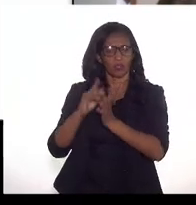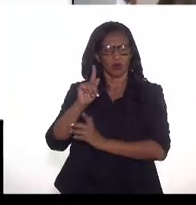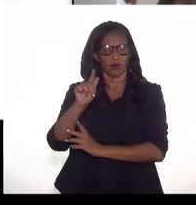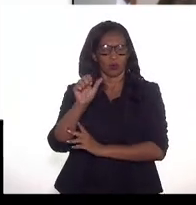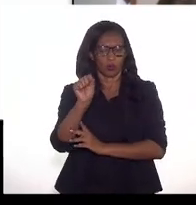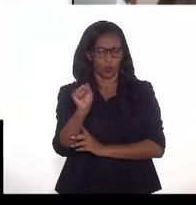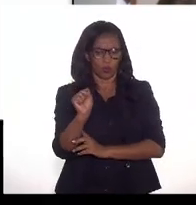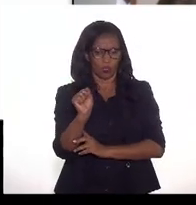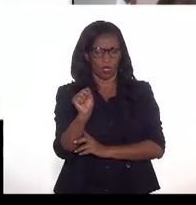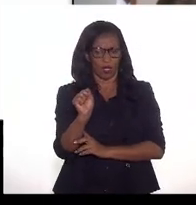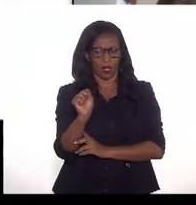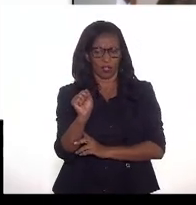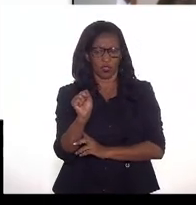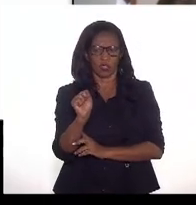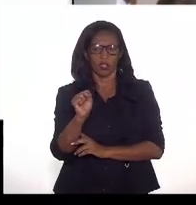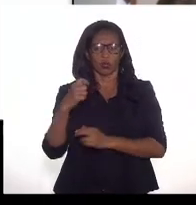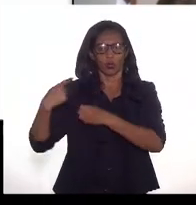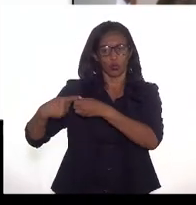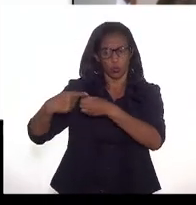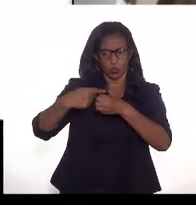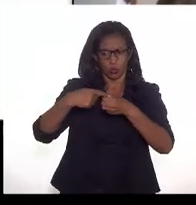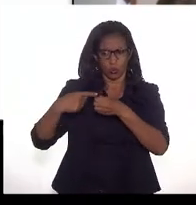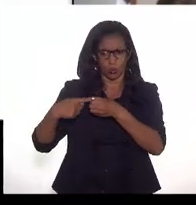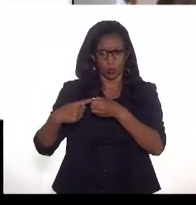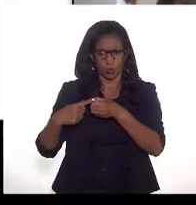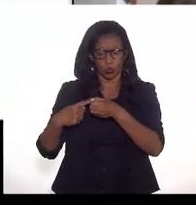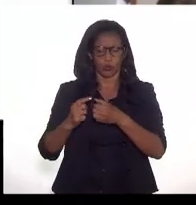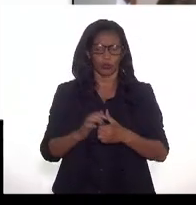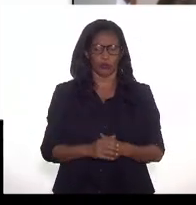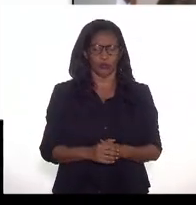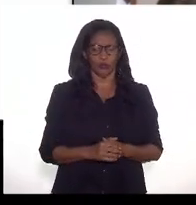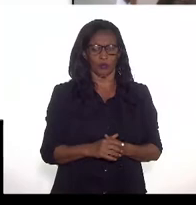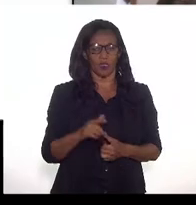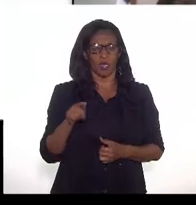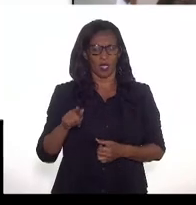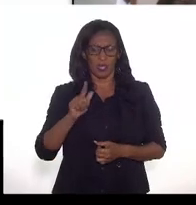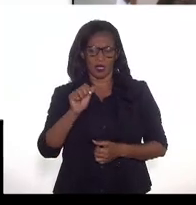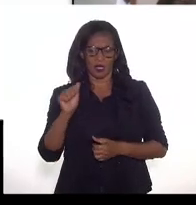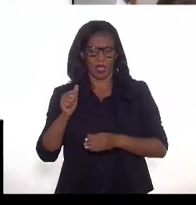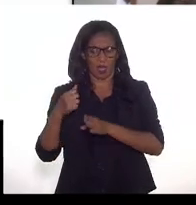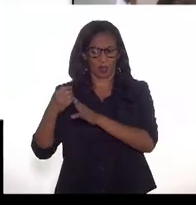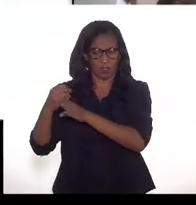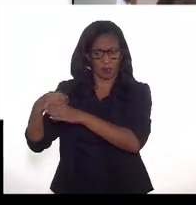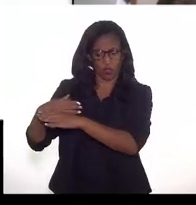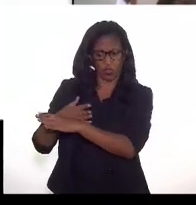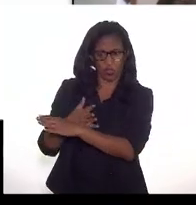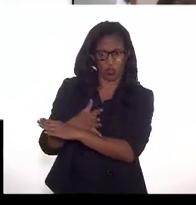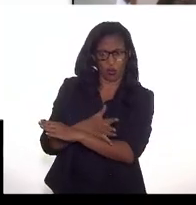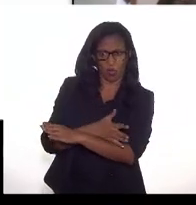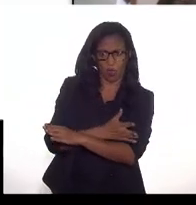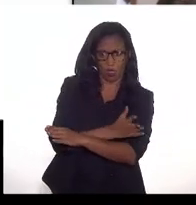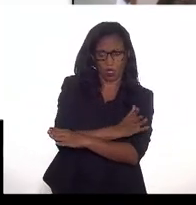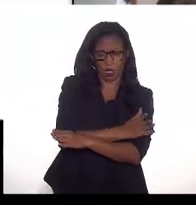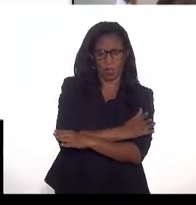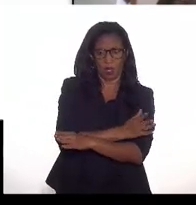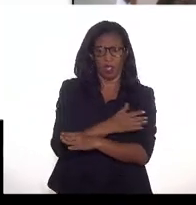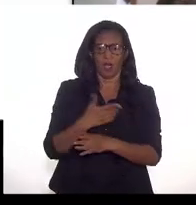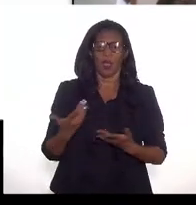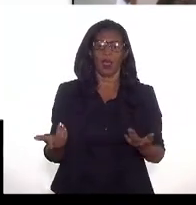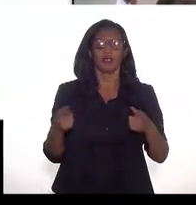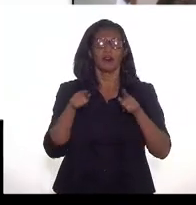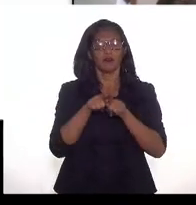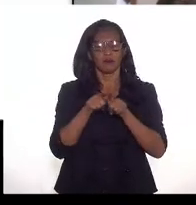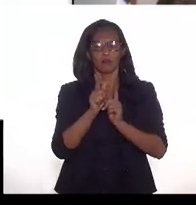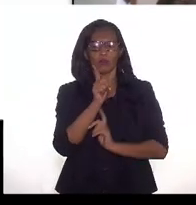geralmente são condições admissíveis, no caso do pós-sal. Então, esse gás desloca mais o petróleo, assim como a